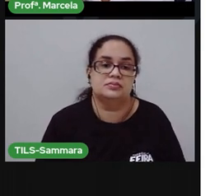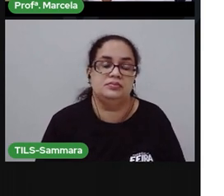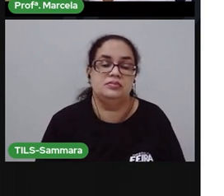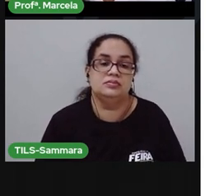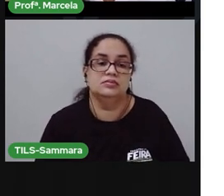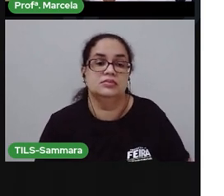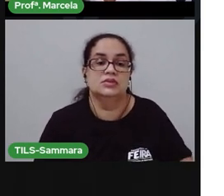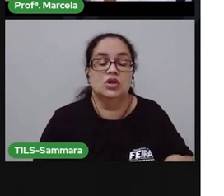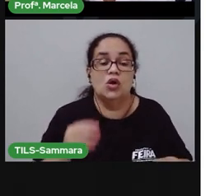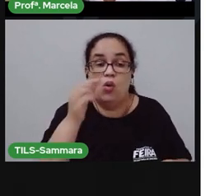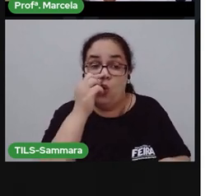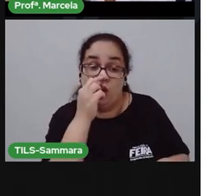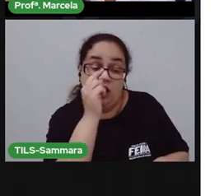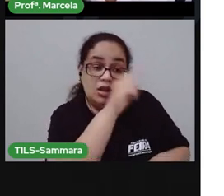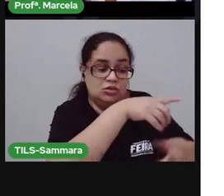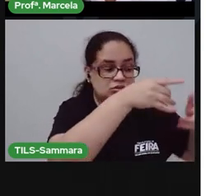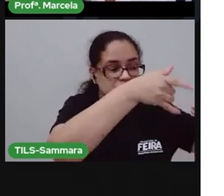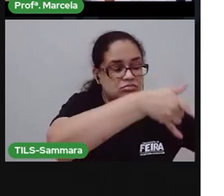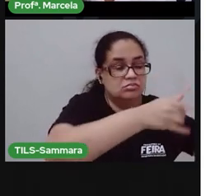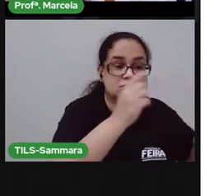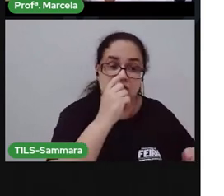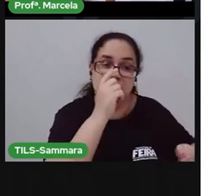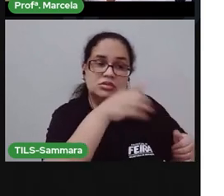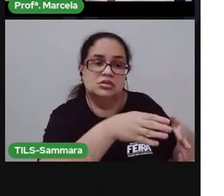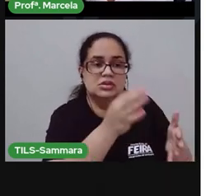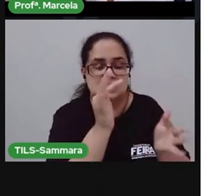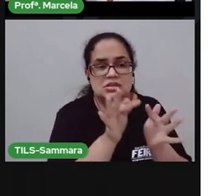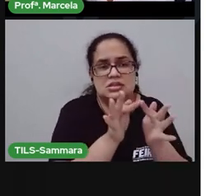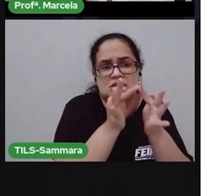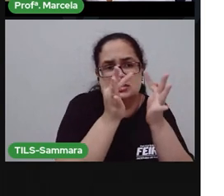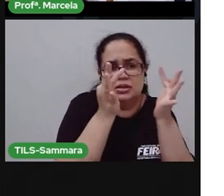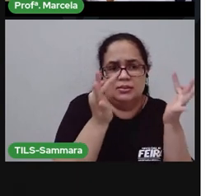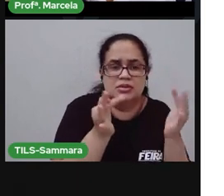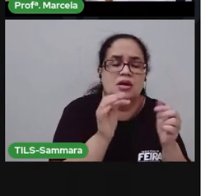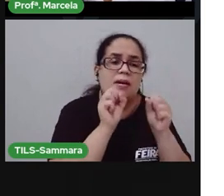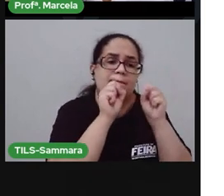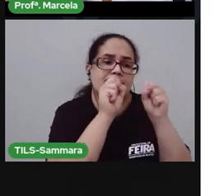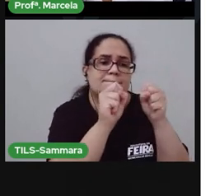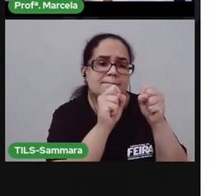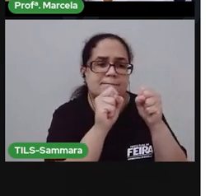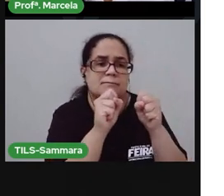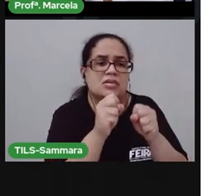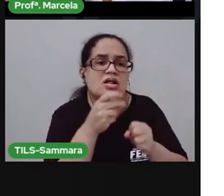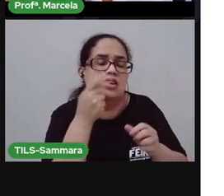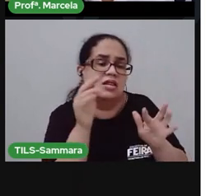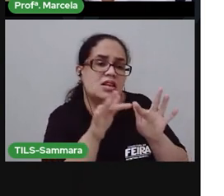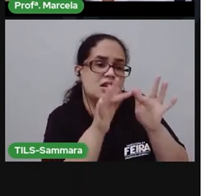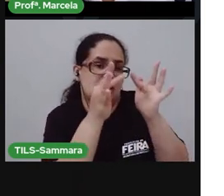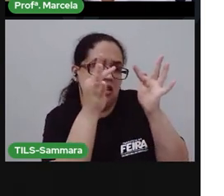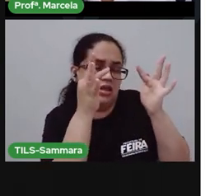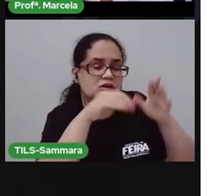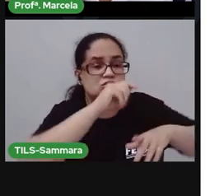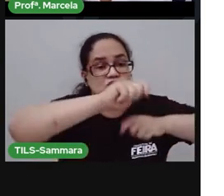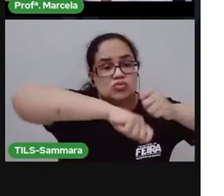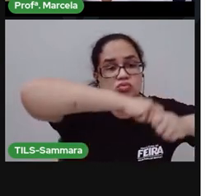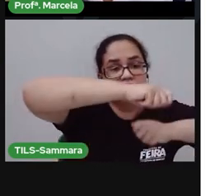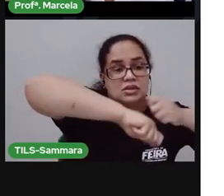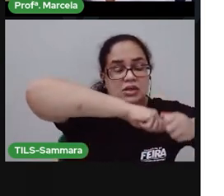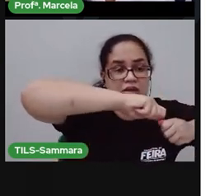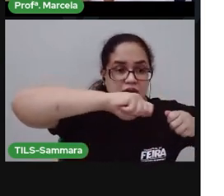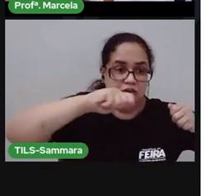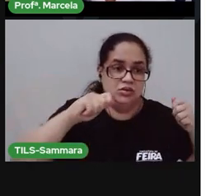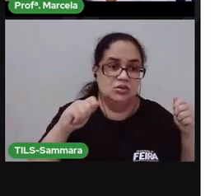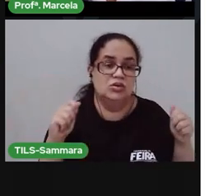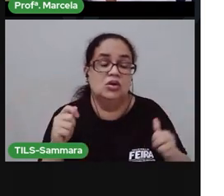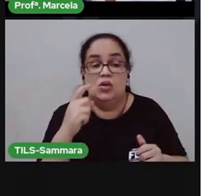Colocar o lixo na lixeira. Coisa simples. Você vai lá na lixeira, amarra o saquinho, vai